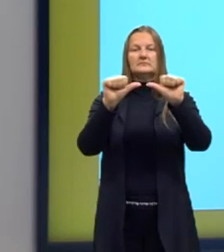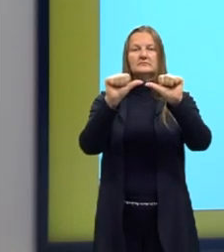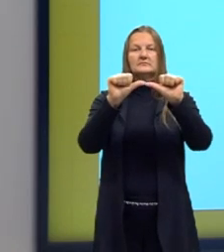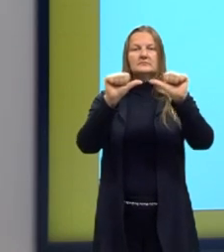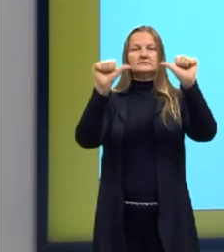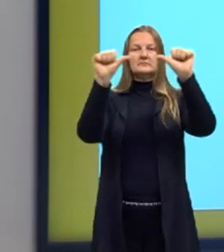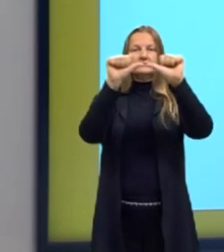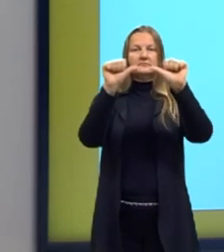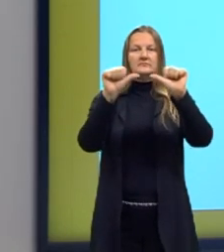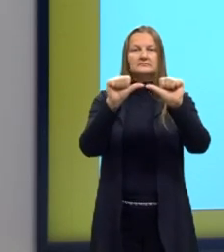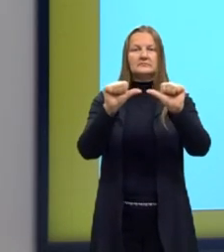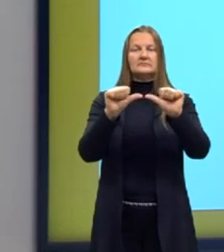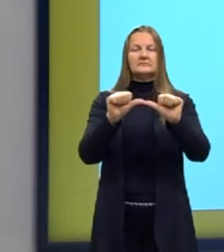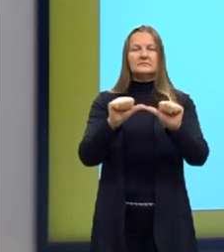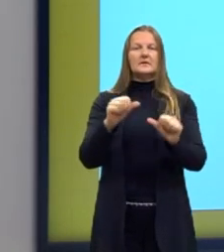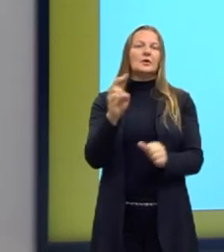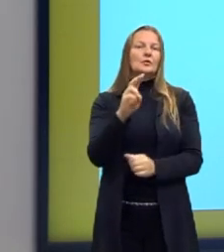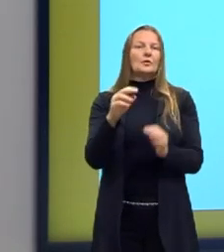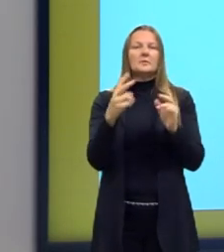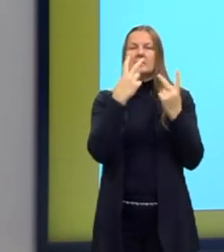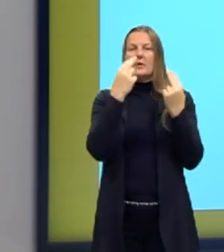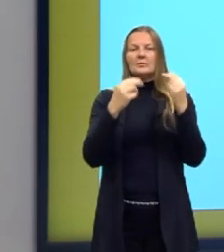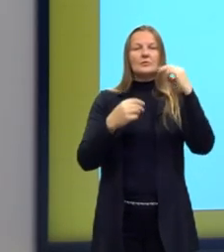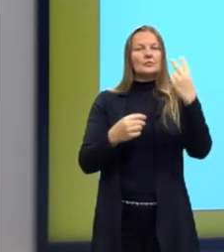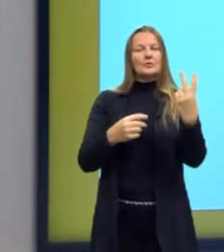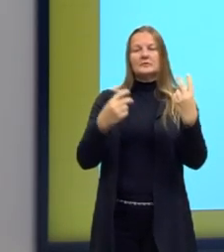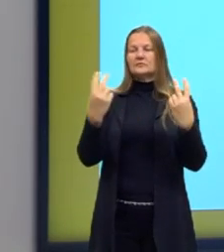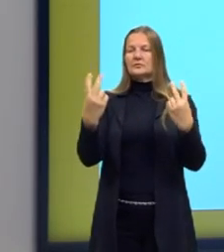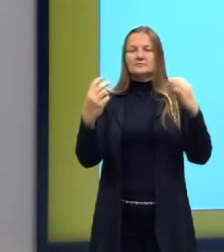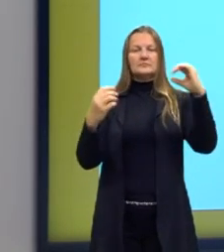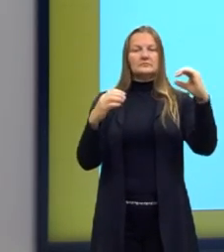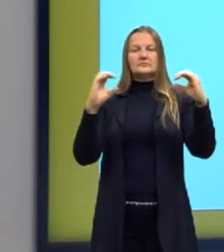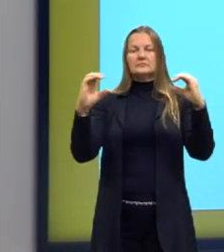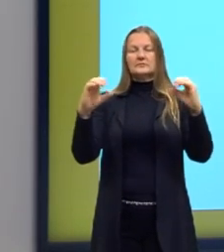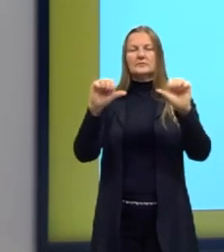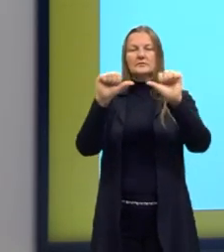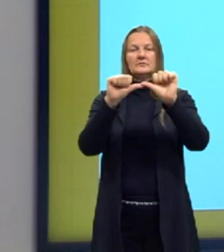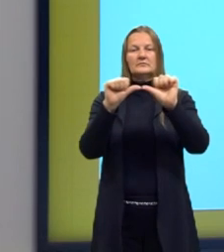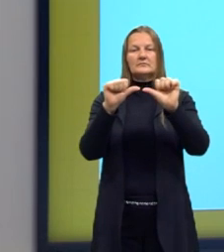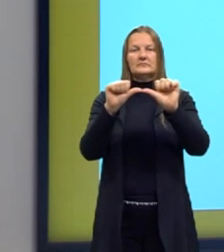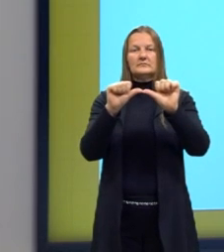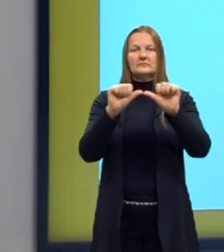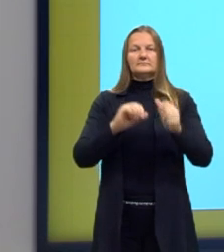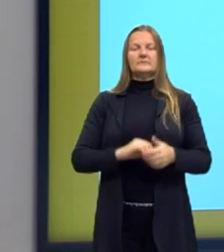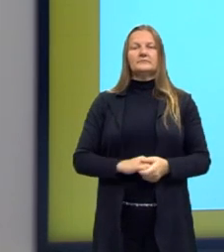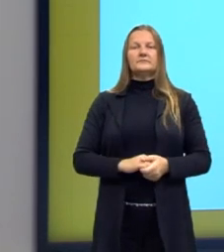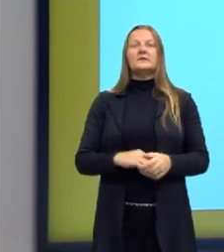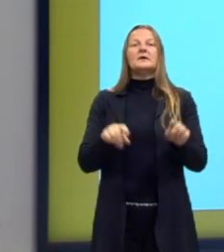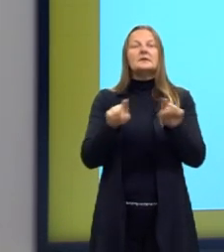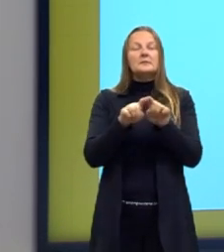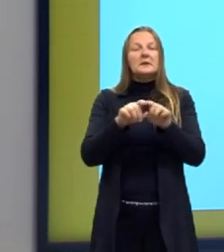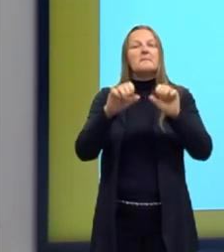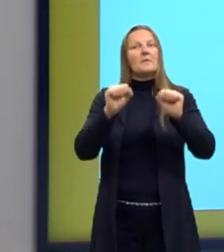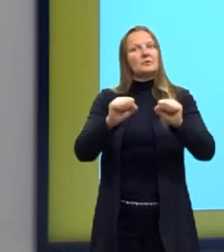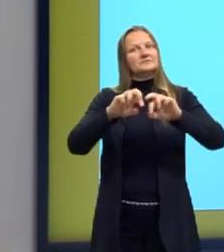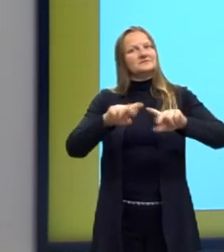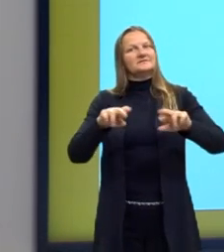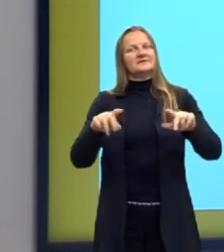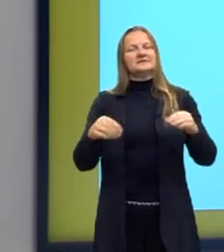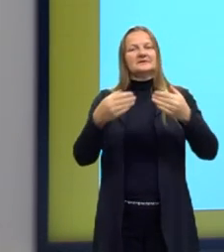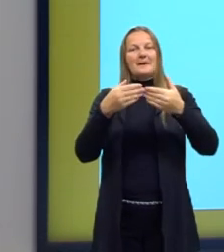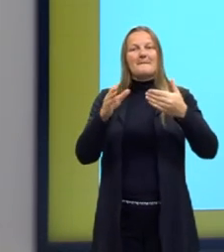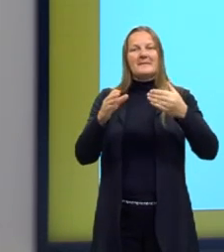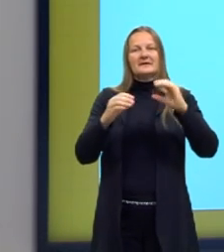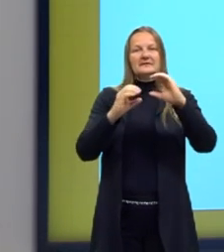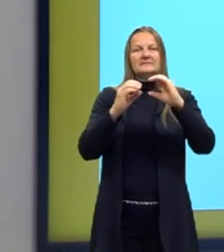a nomenclatura tanto faz, né, se tem dois para cada lado, vai ser um etox, etano. Como pode ser diferente uma cadeia aberta